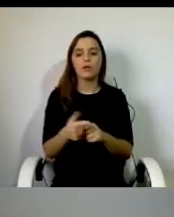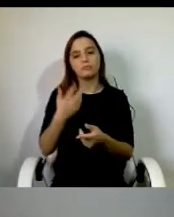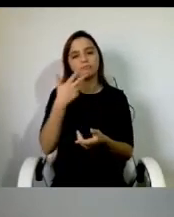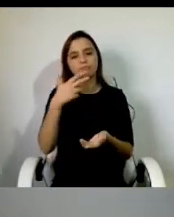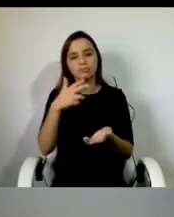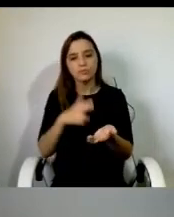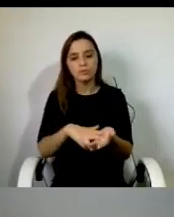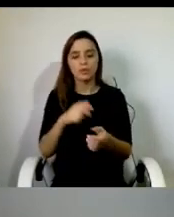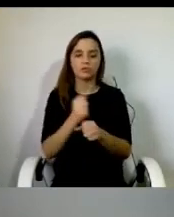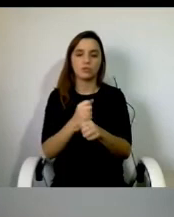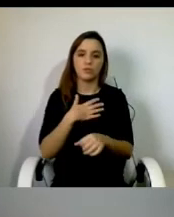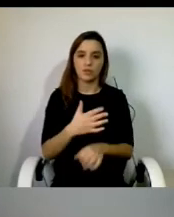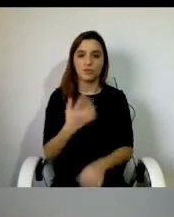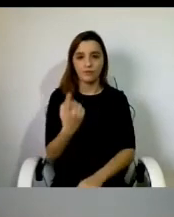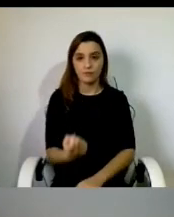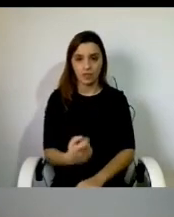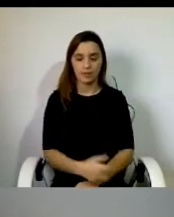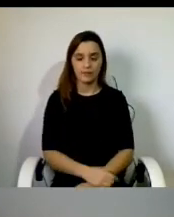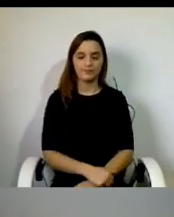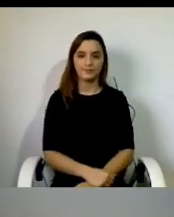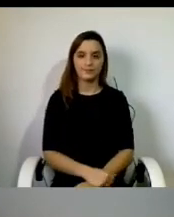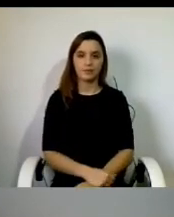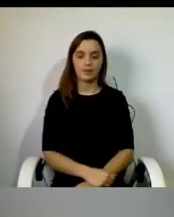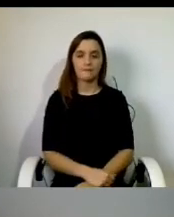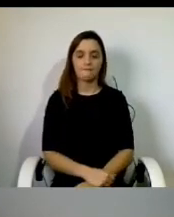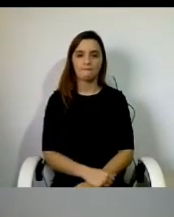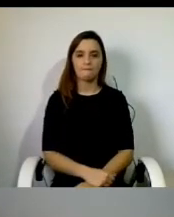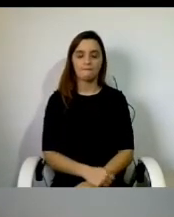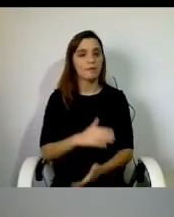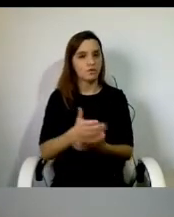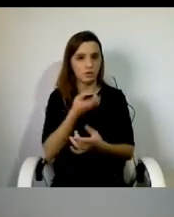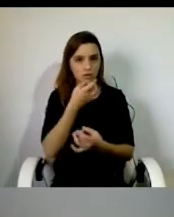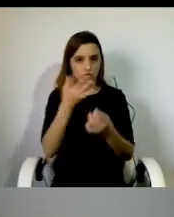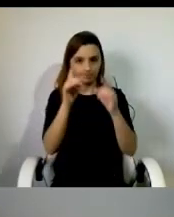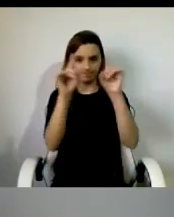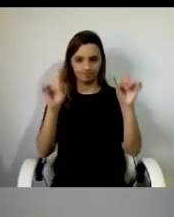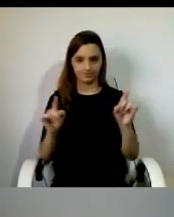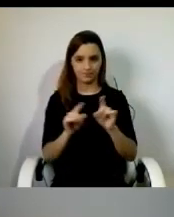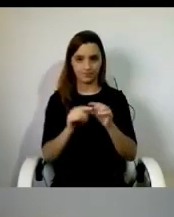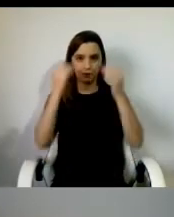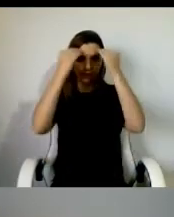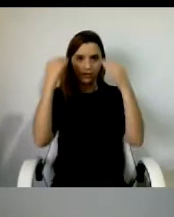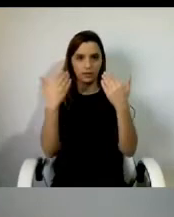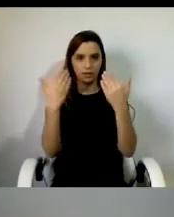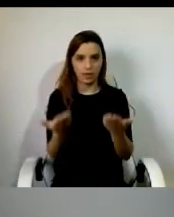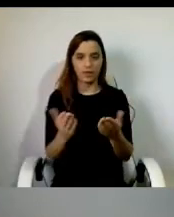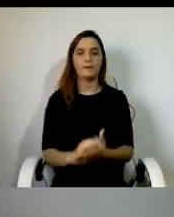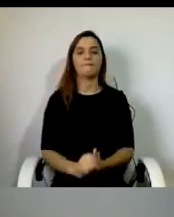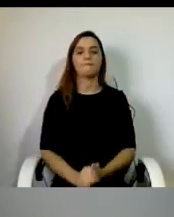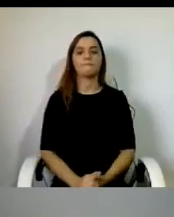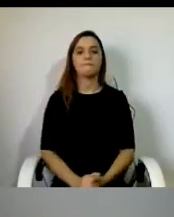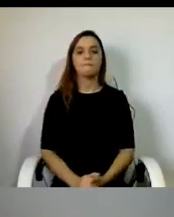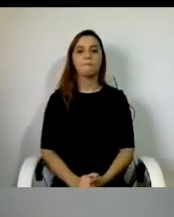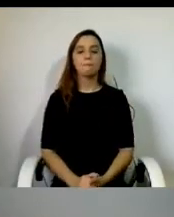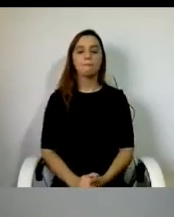deixo só aqui este dia positivo também. Não, ainda em tudo são constrangimentos, há